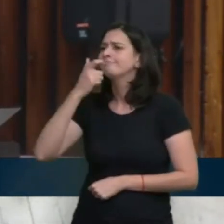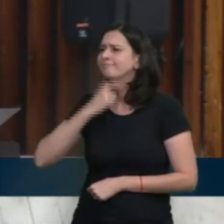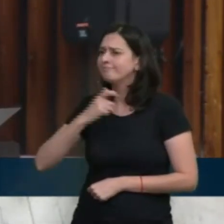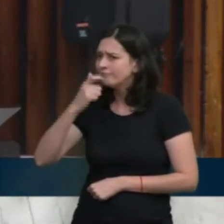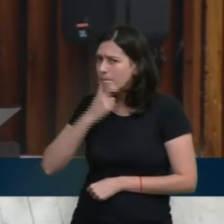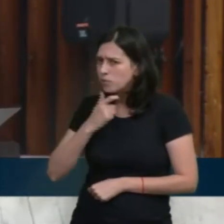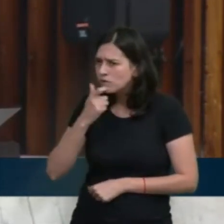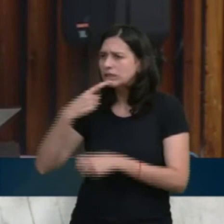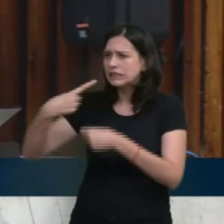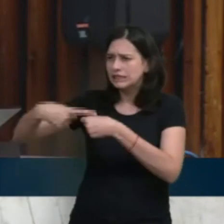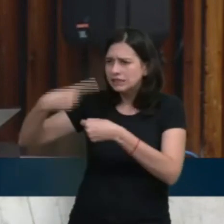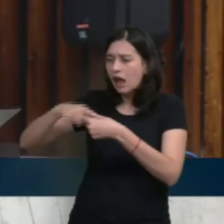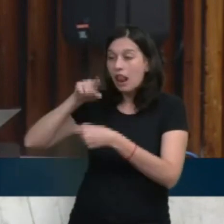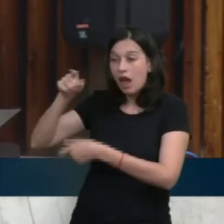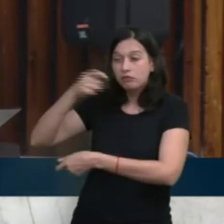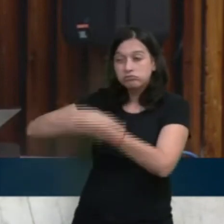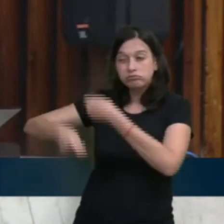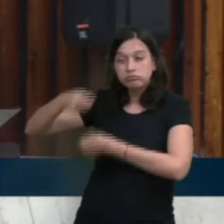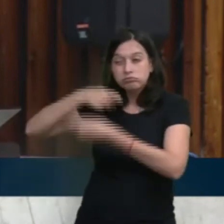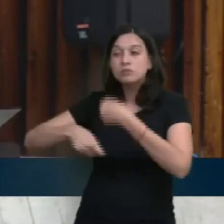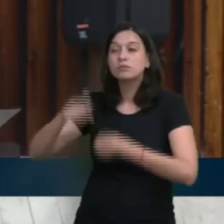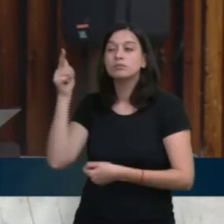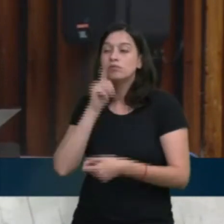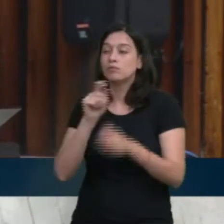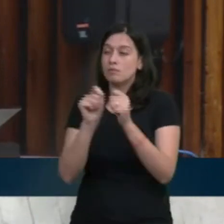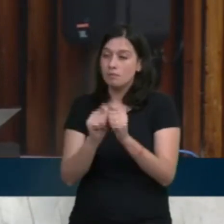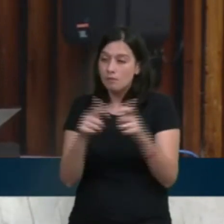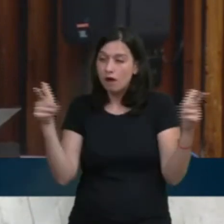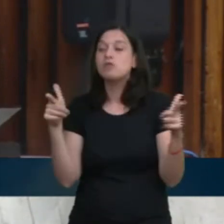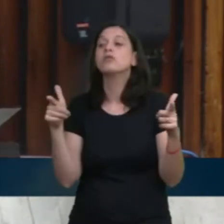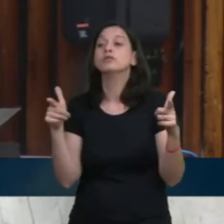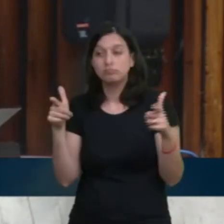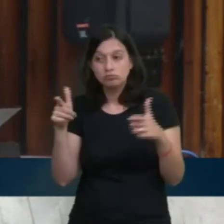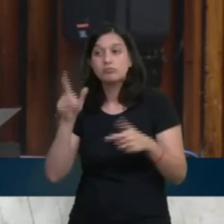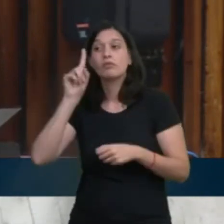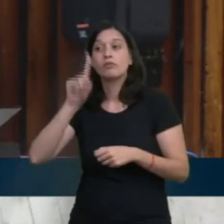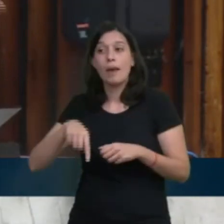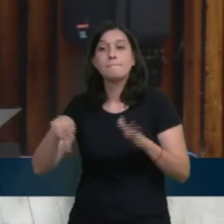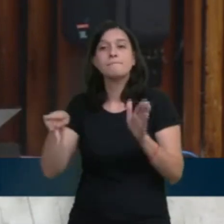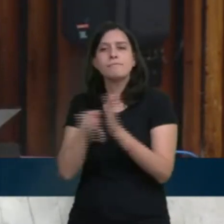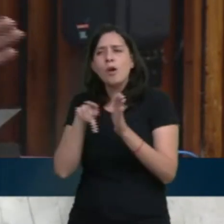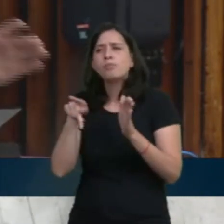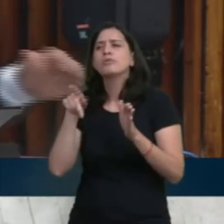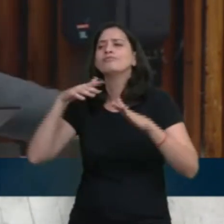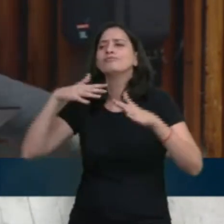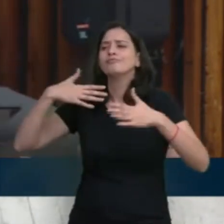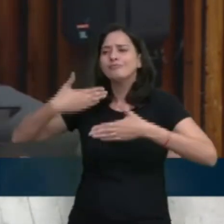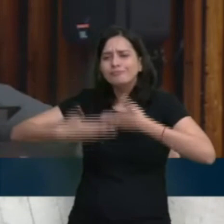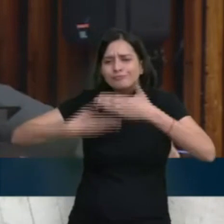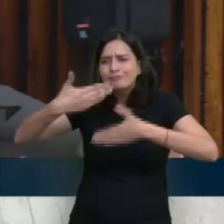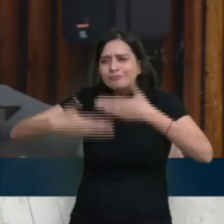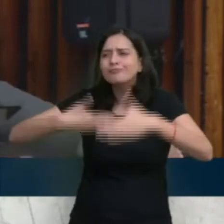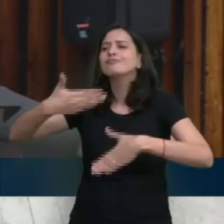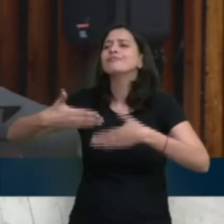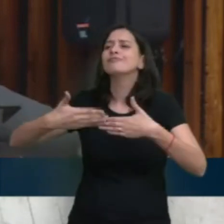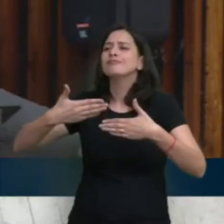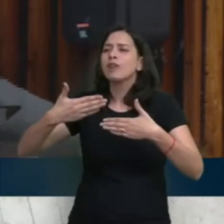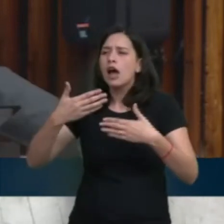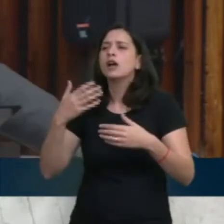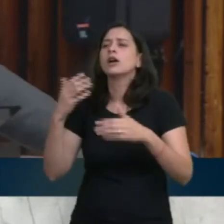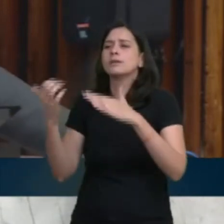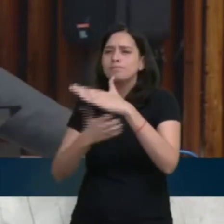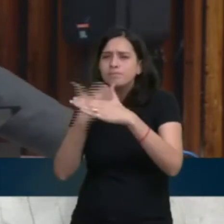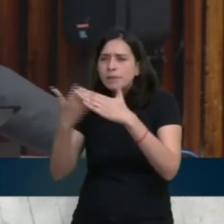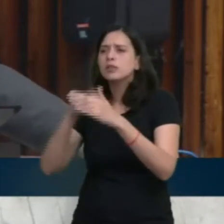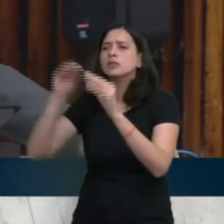economia baseada em grande sua parte na questão têxtil e muitas delas foram para Santa Catarina,